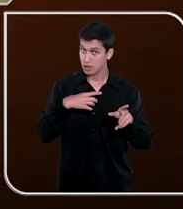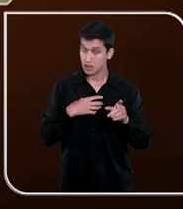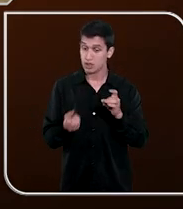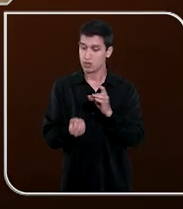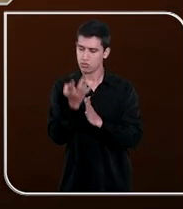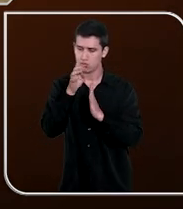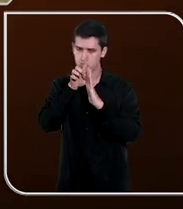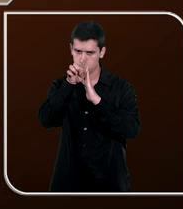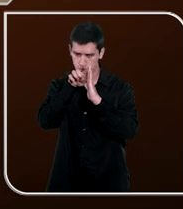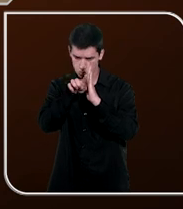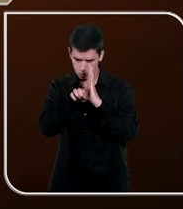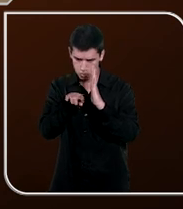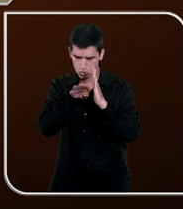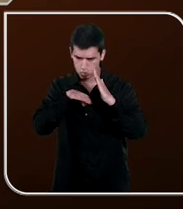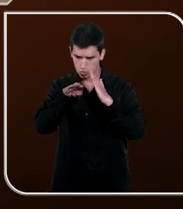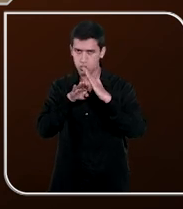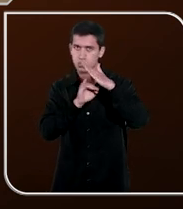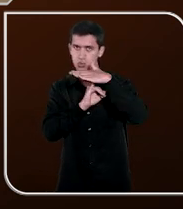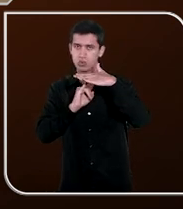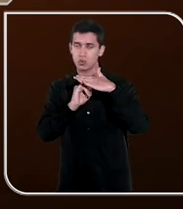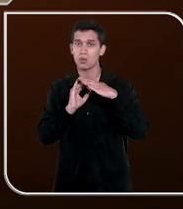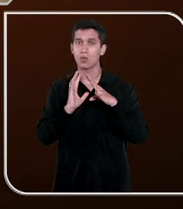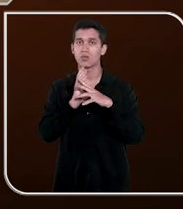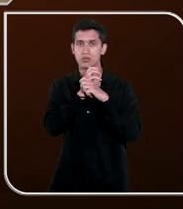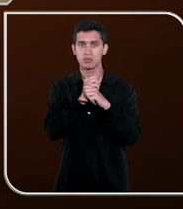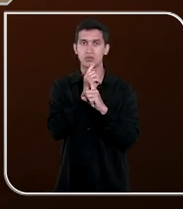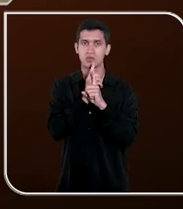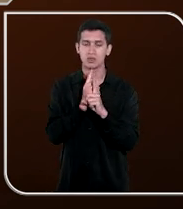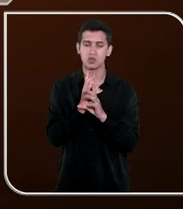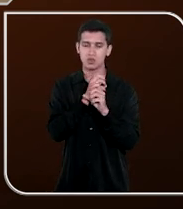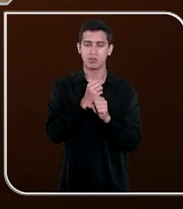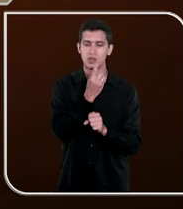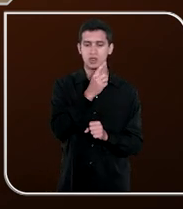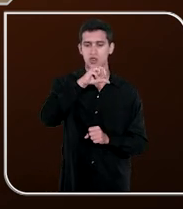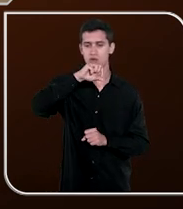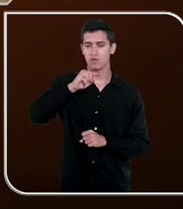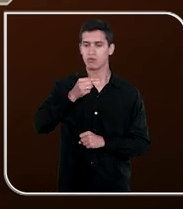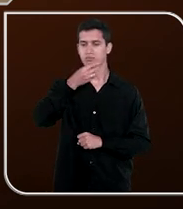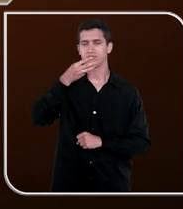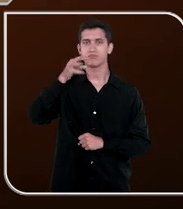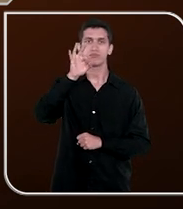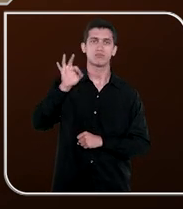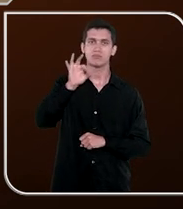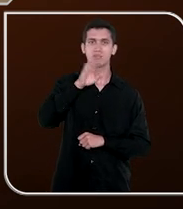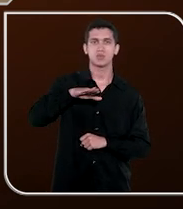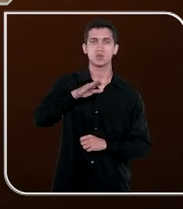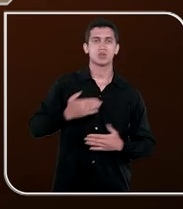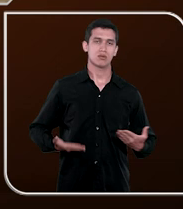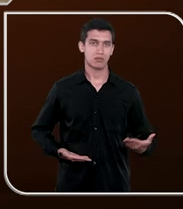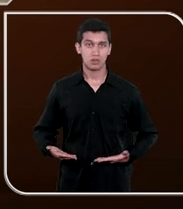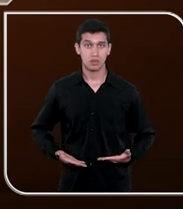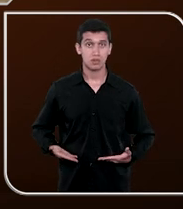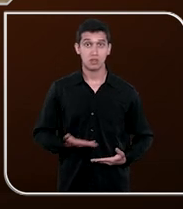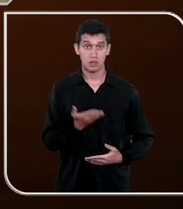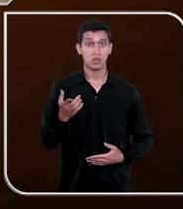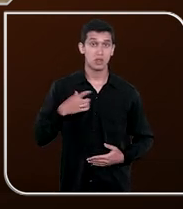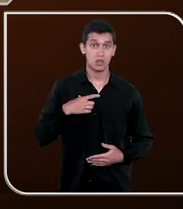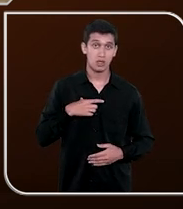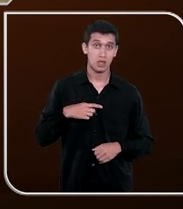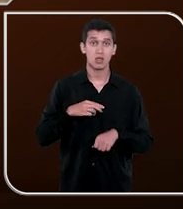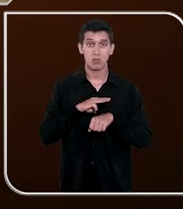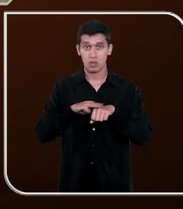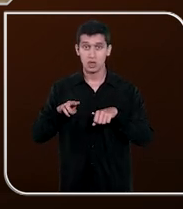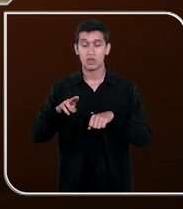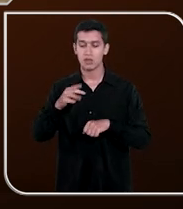inclusive, realizou um diagnóstico institucional com o qual foi constatado que 19,3% dos servidores são